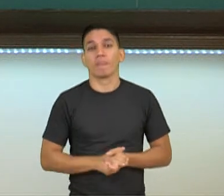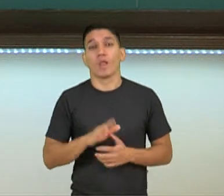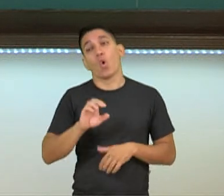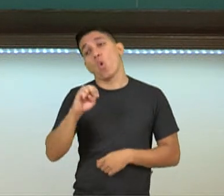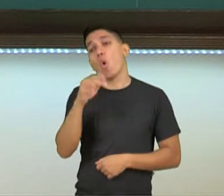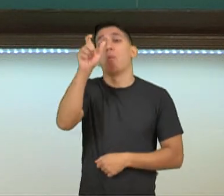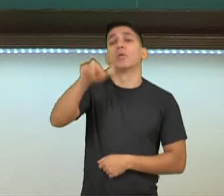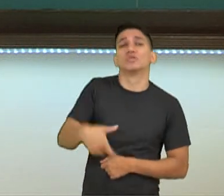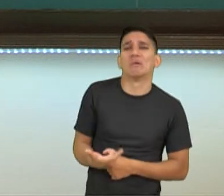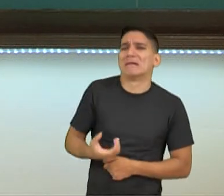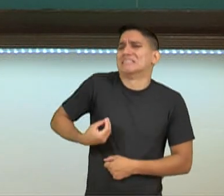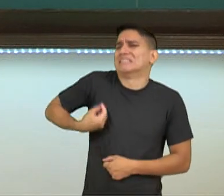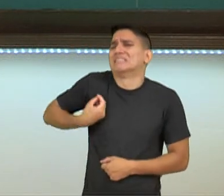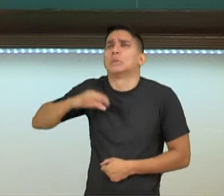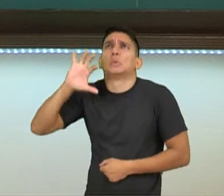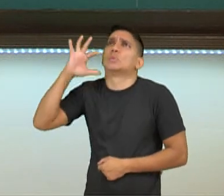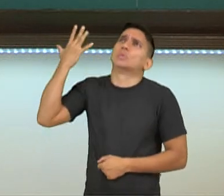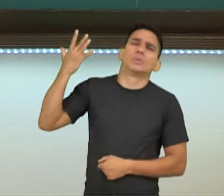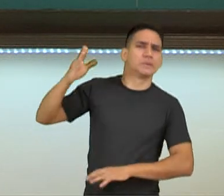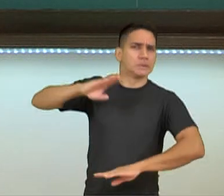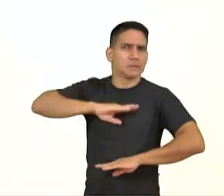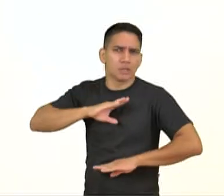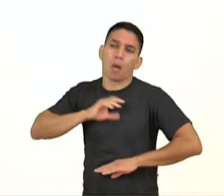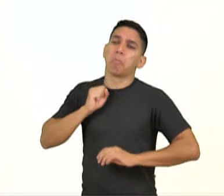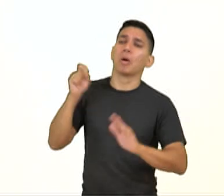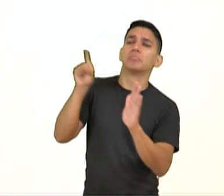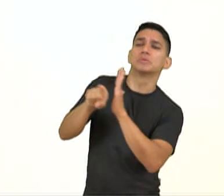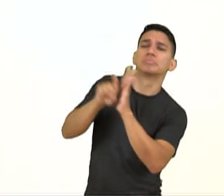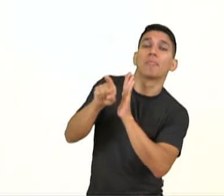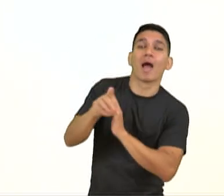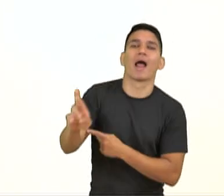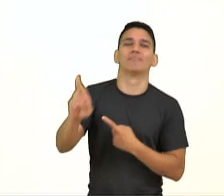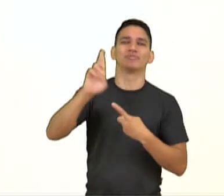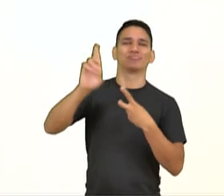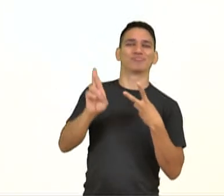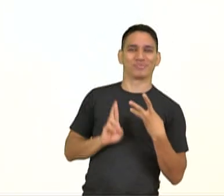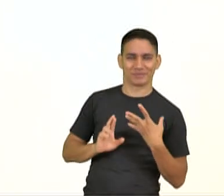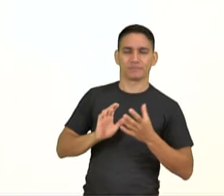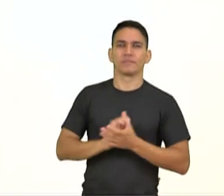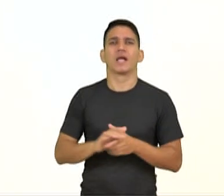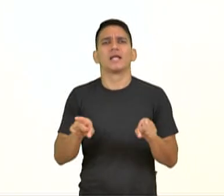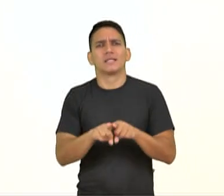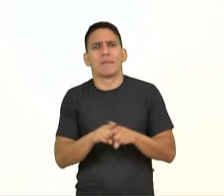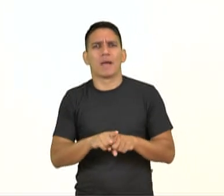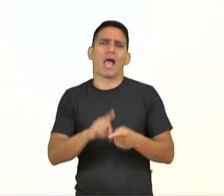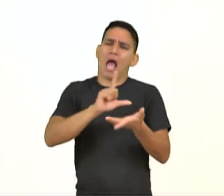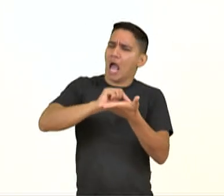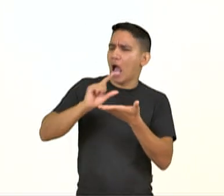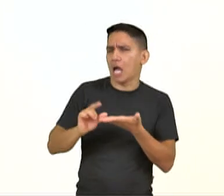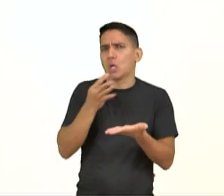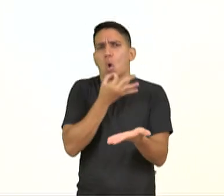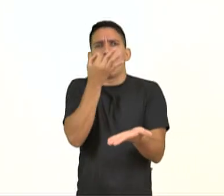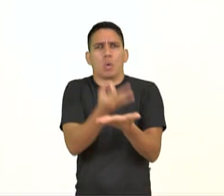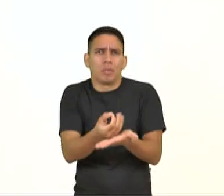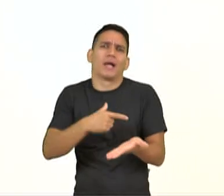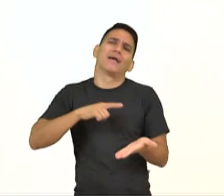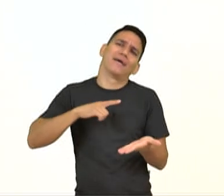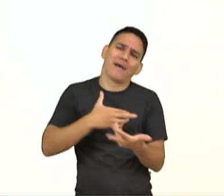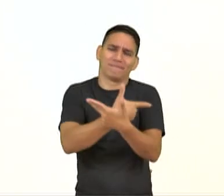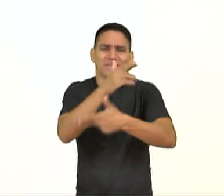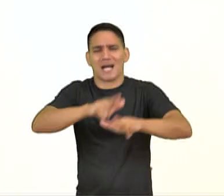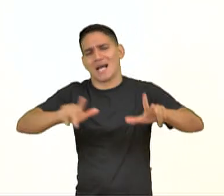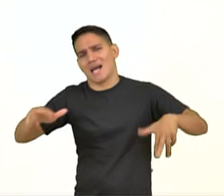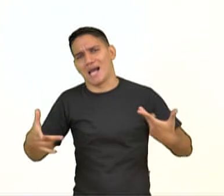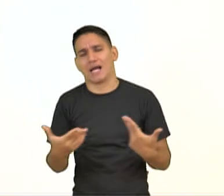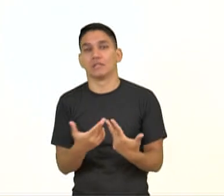situação e por isso possa responder sobre ela. Os editoriais, os artigos de opinião. O artigo de opinião vai ser